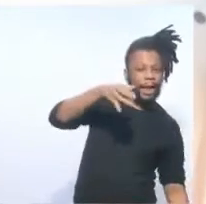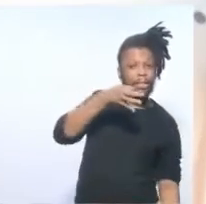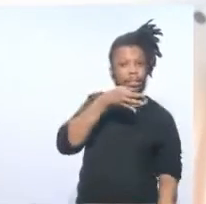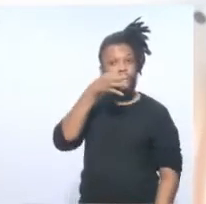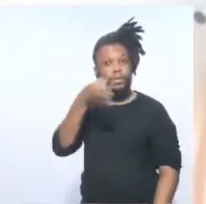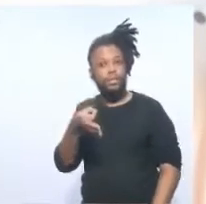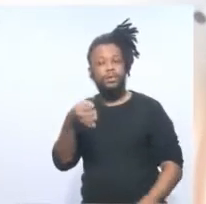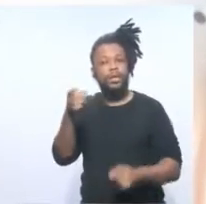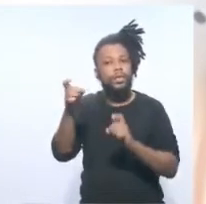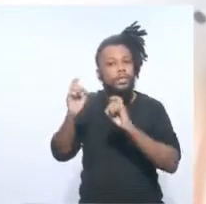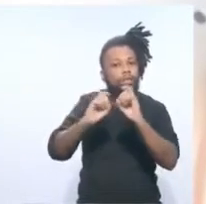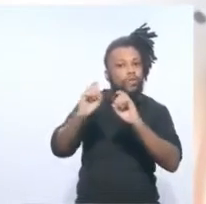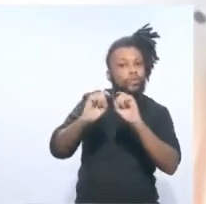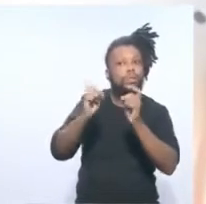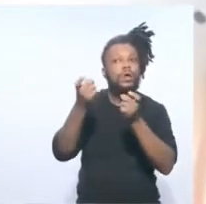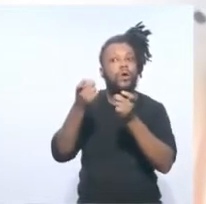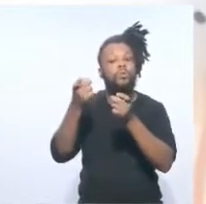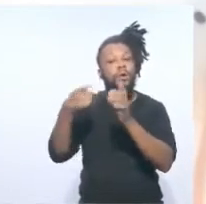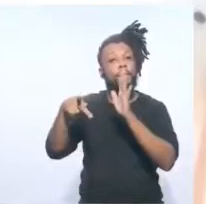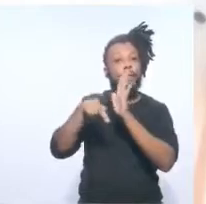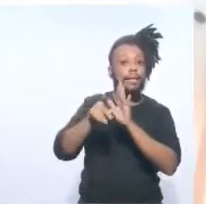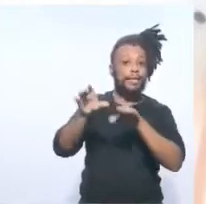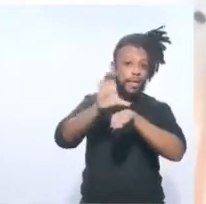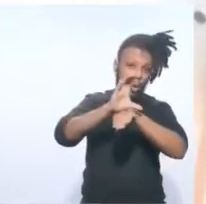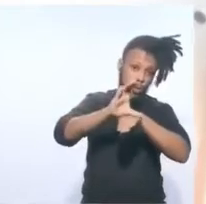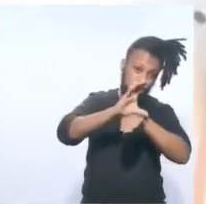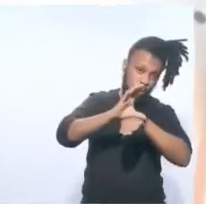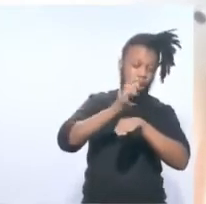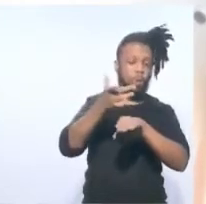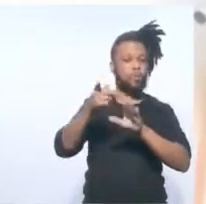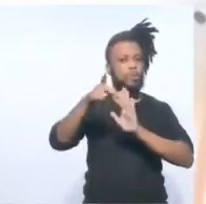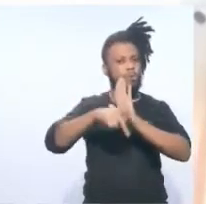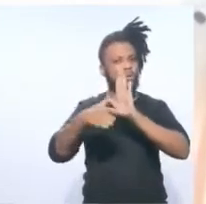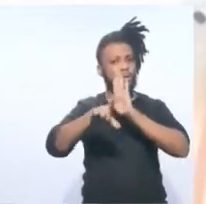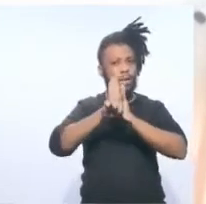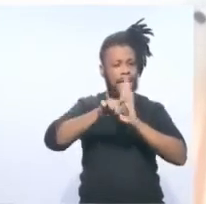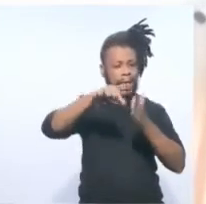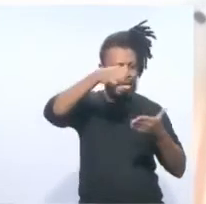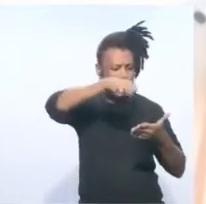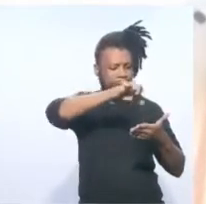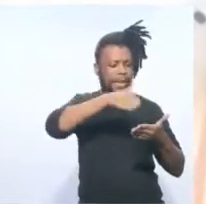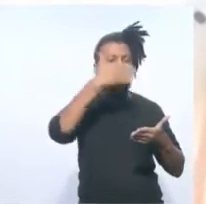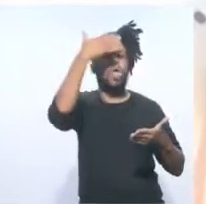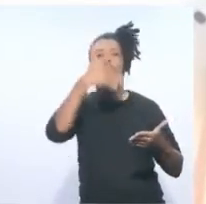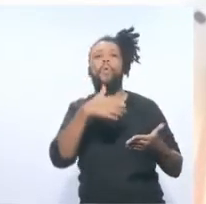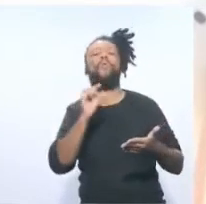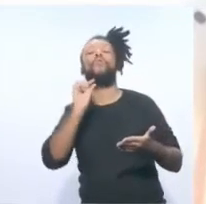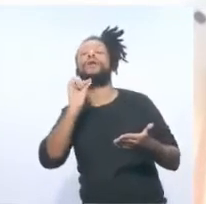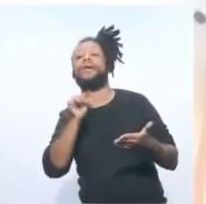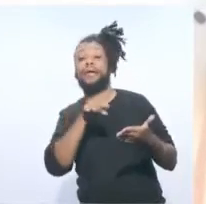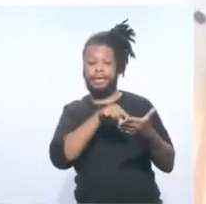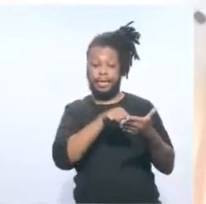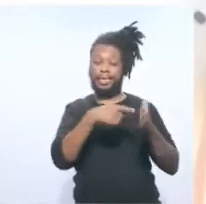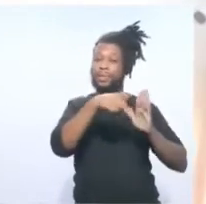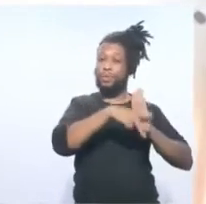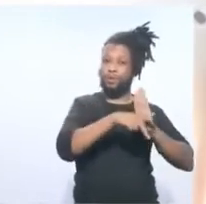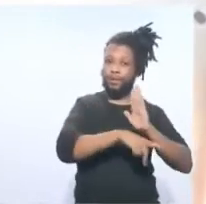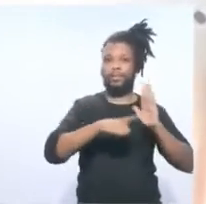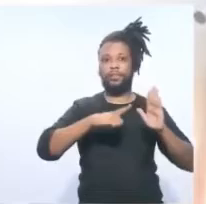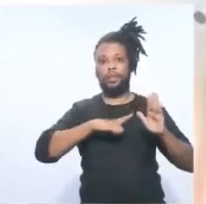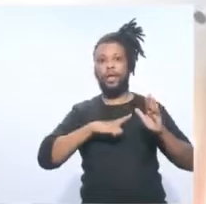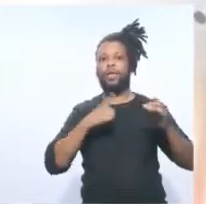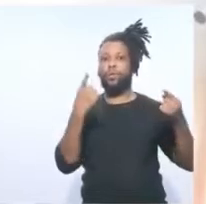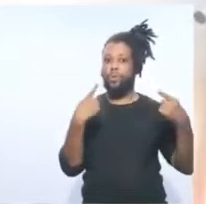constitucionalidade do projeto de lei aqui analisado, constata-se que o presente projeto se encontra em